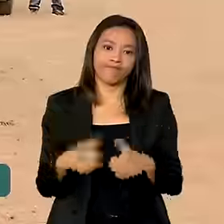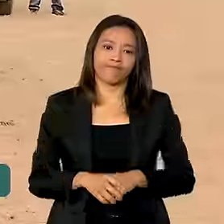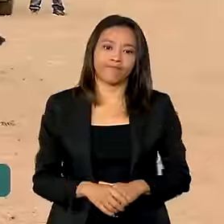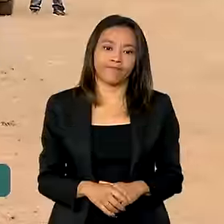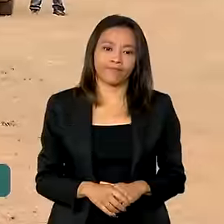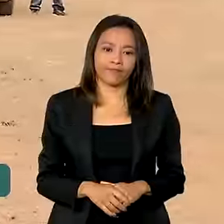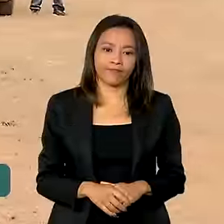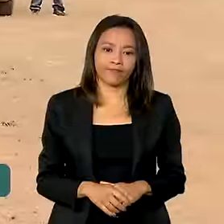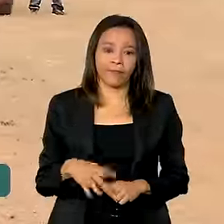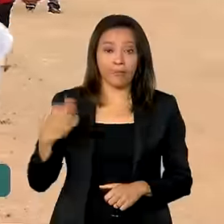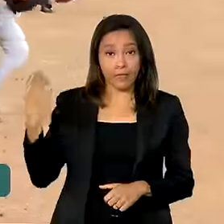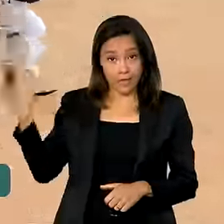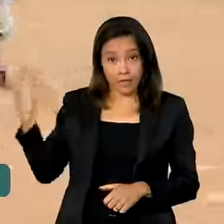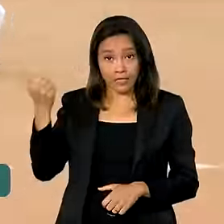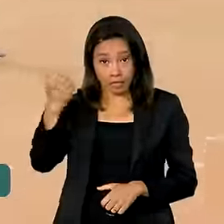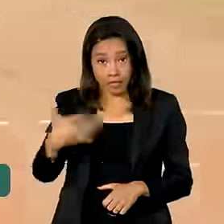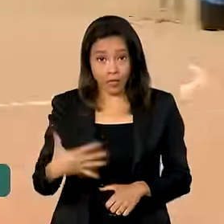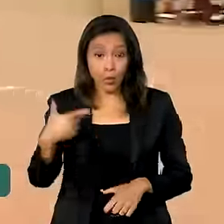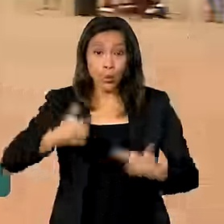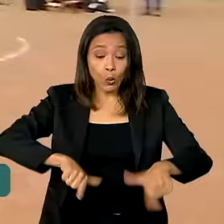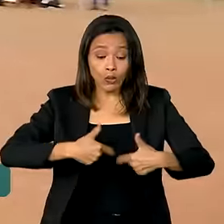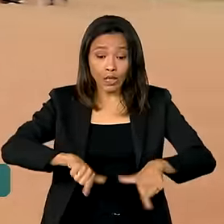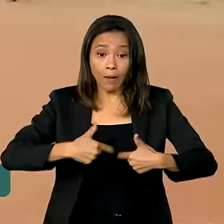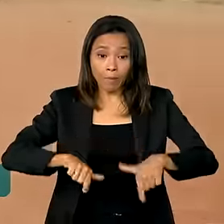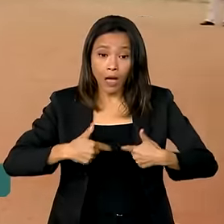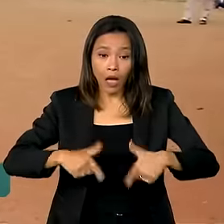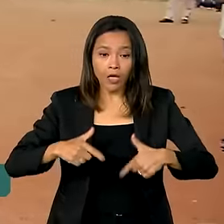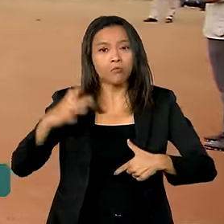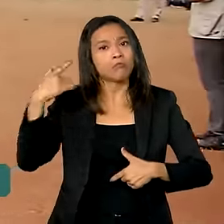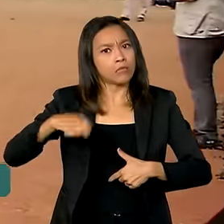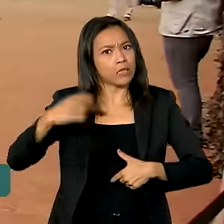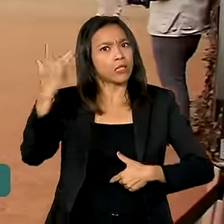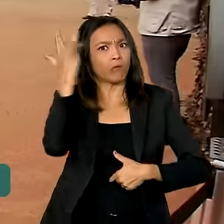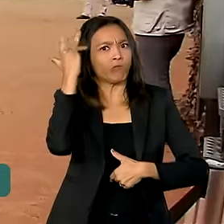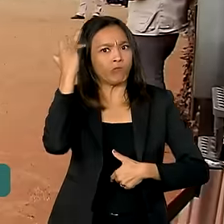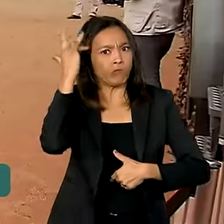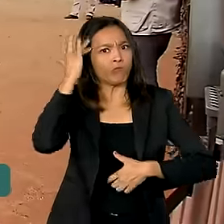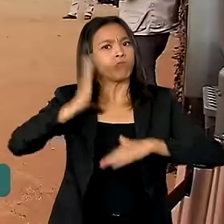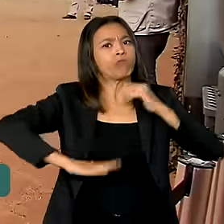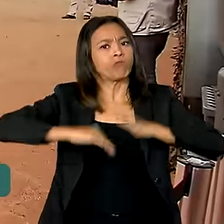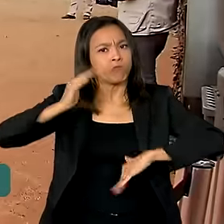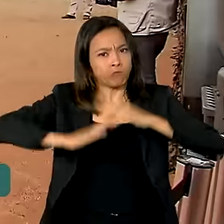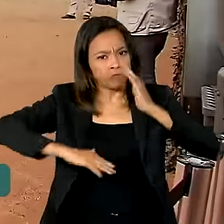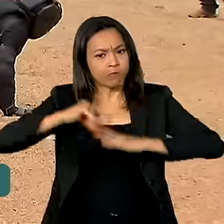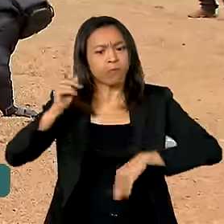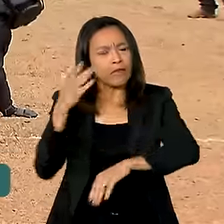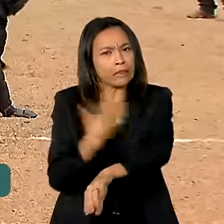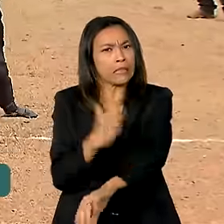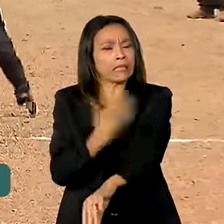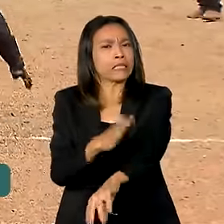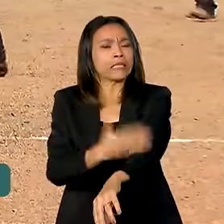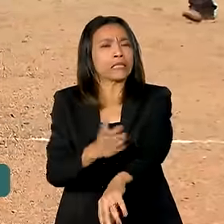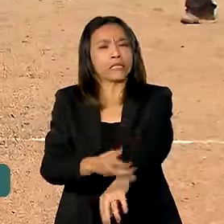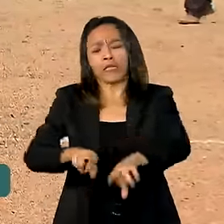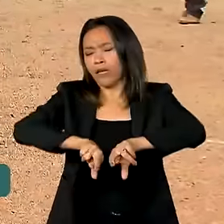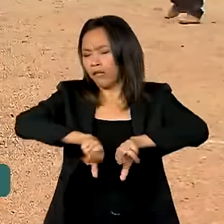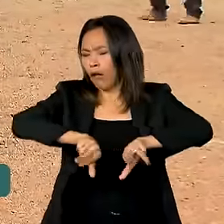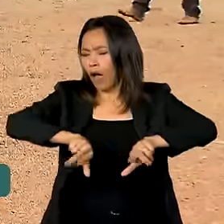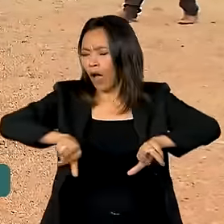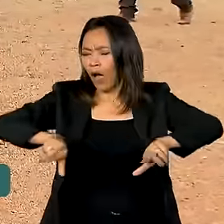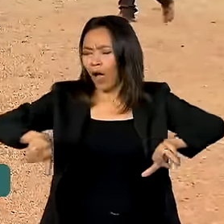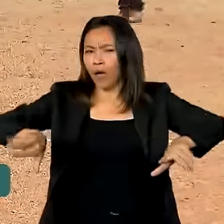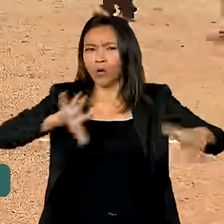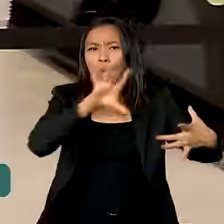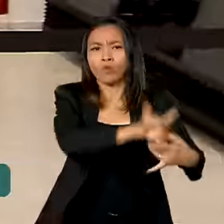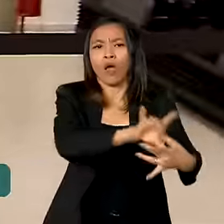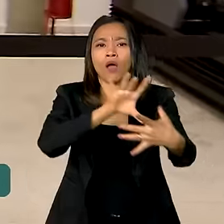O trabalho exige elevado grau de qualificação e o grupo é treinado para agir em diversas situações